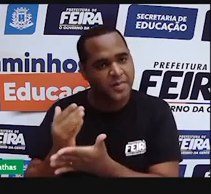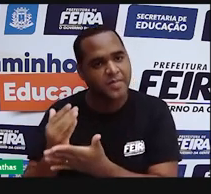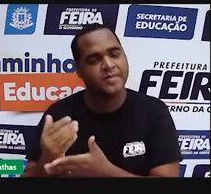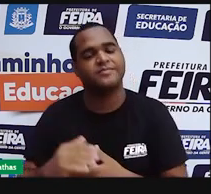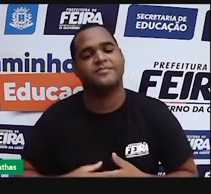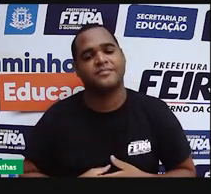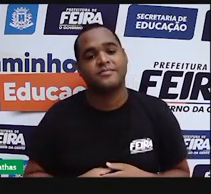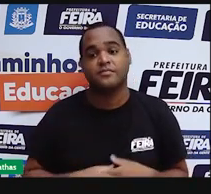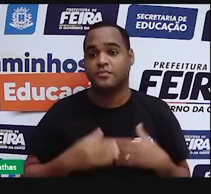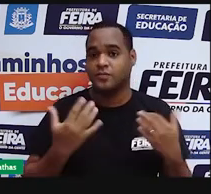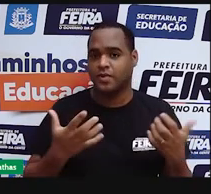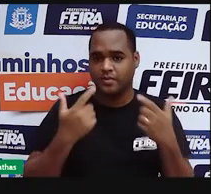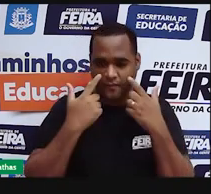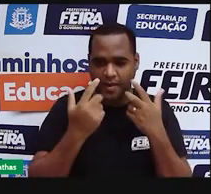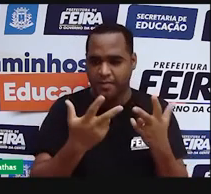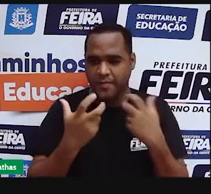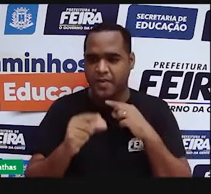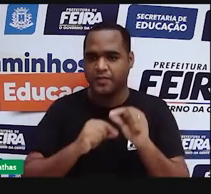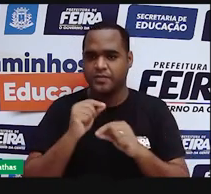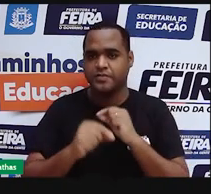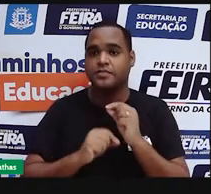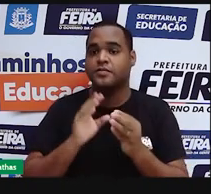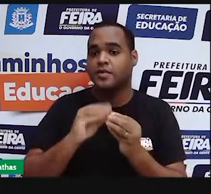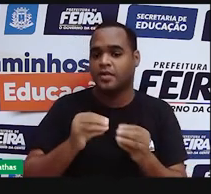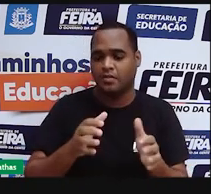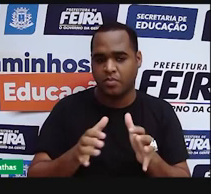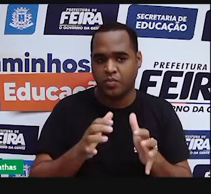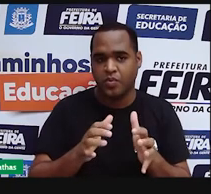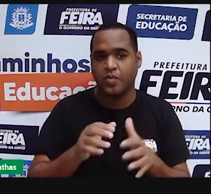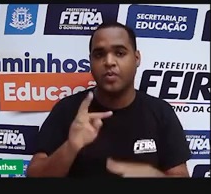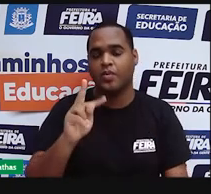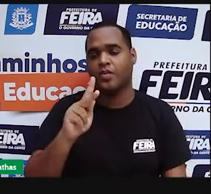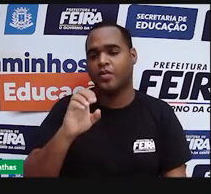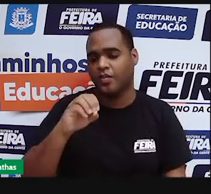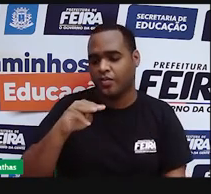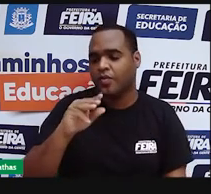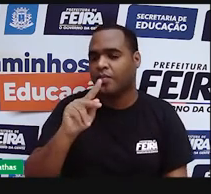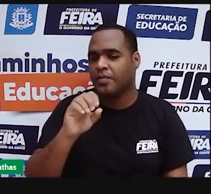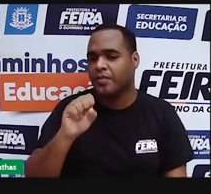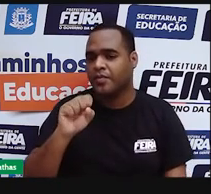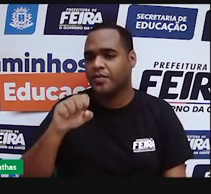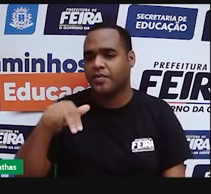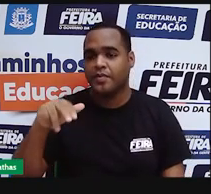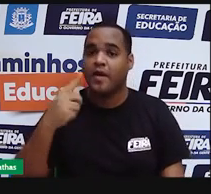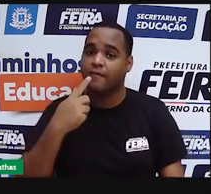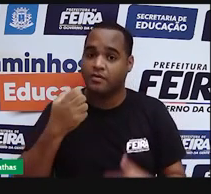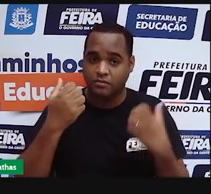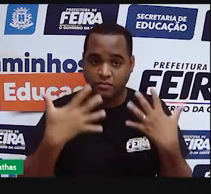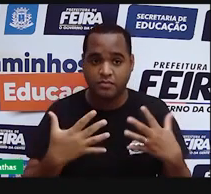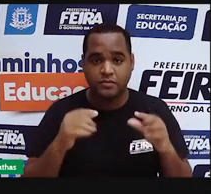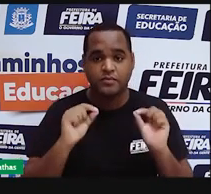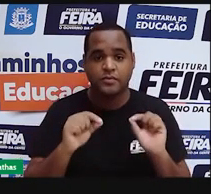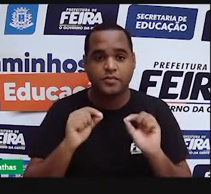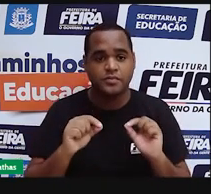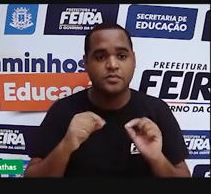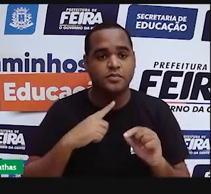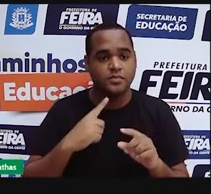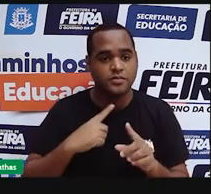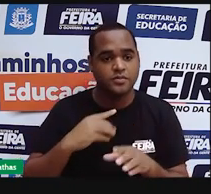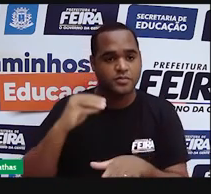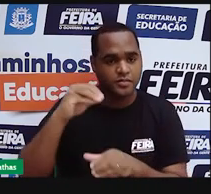partículas menores. A gente viu o modelo atômico do pudim de passas, que é o de Thomson, que dizia que existia uma